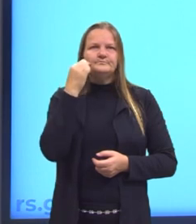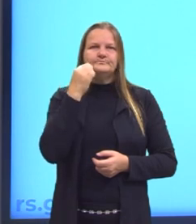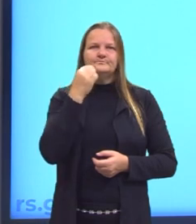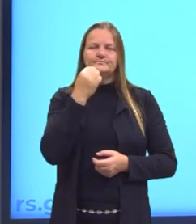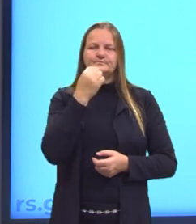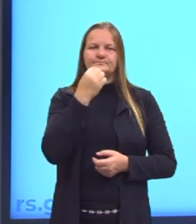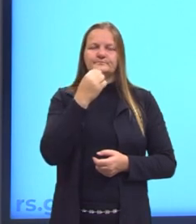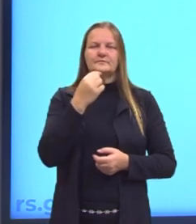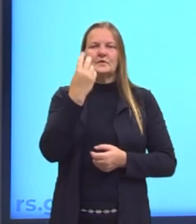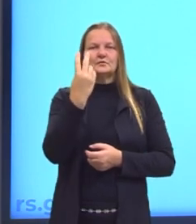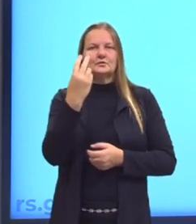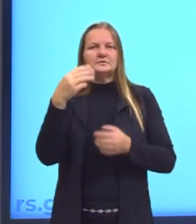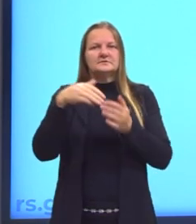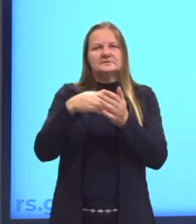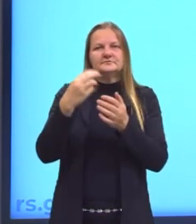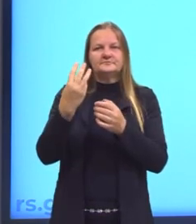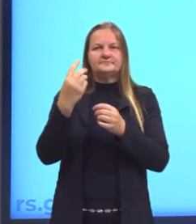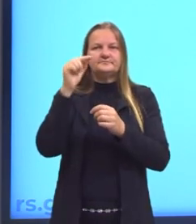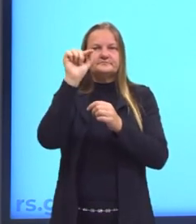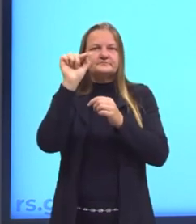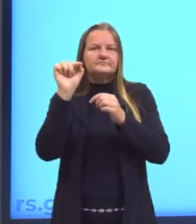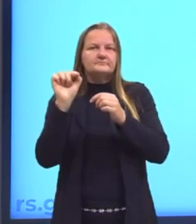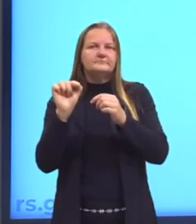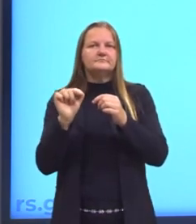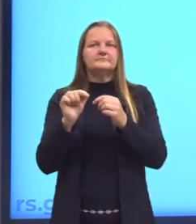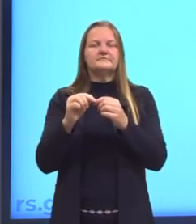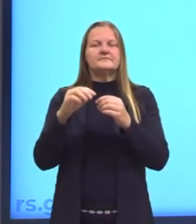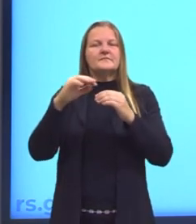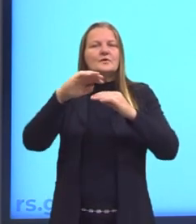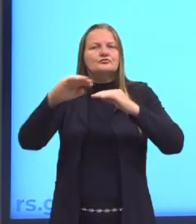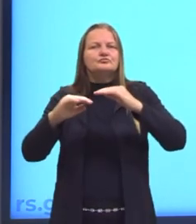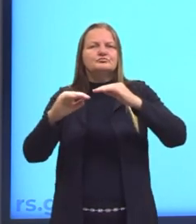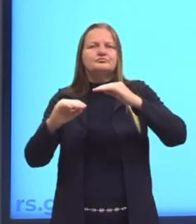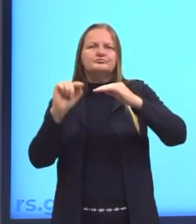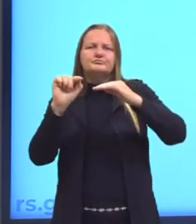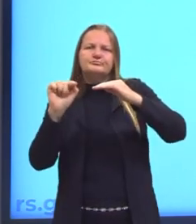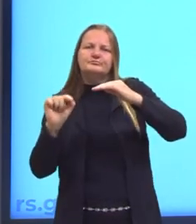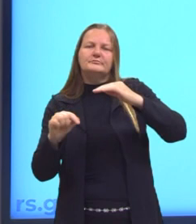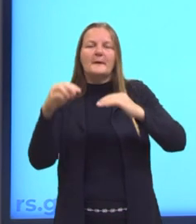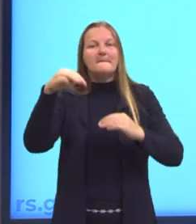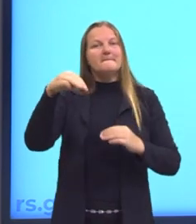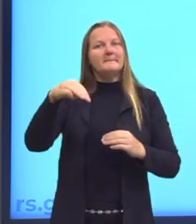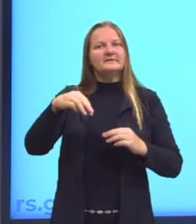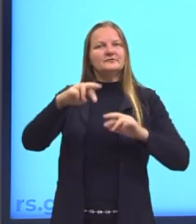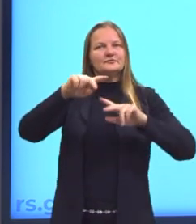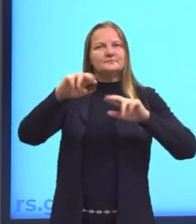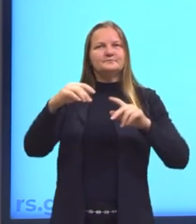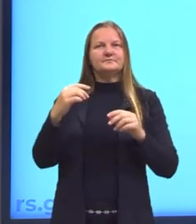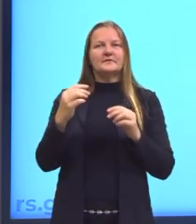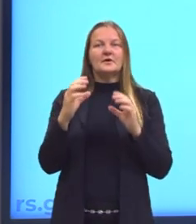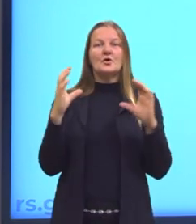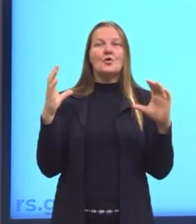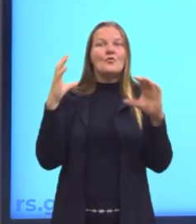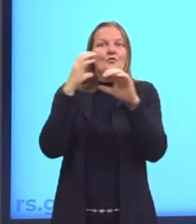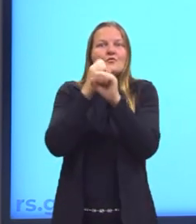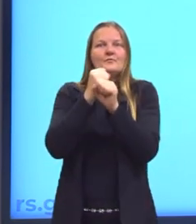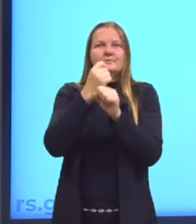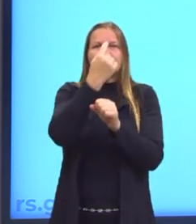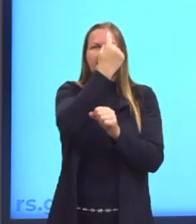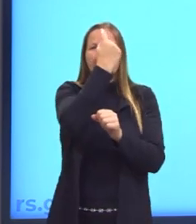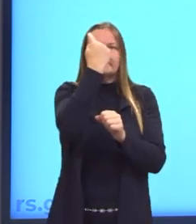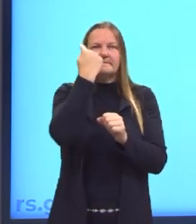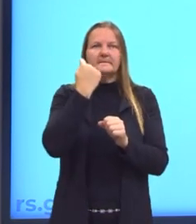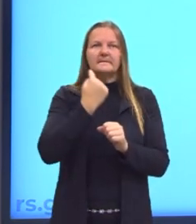e o 3 também, assim como todos os outros valores. Então é a mesma coisa do que a gente pegar tudo isso aqui, em cada